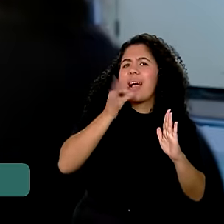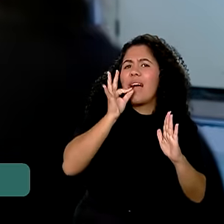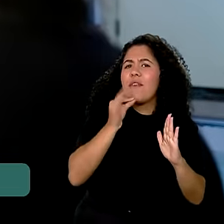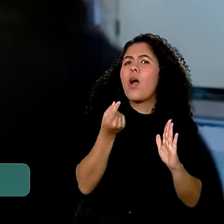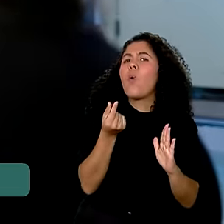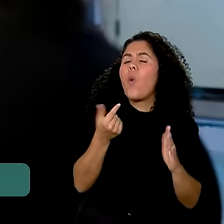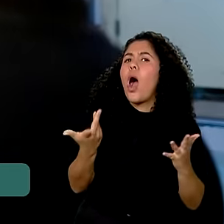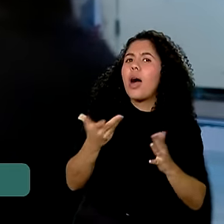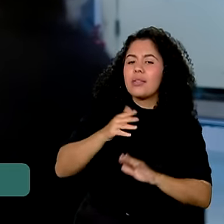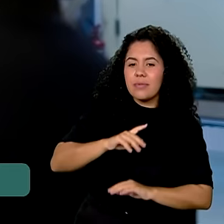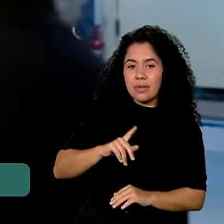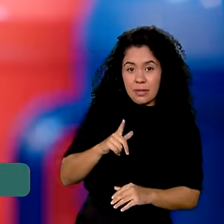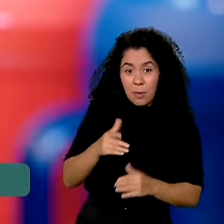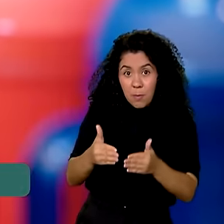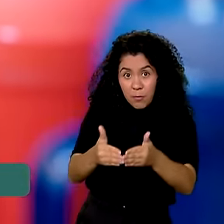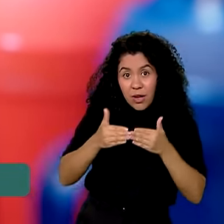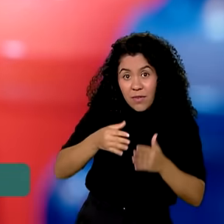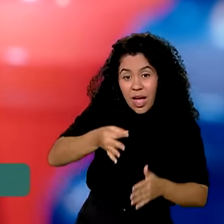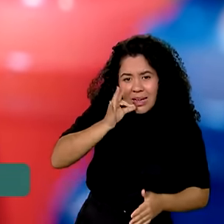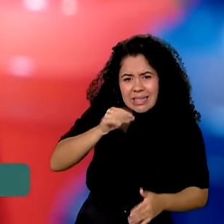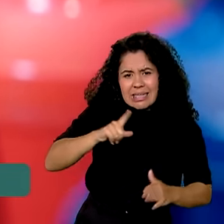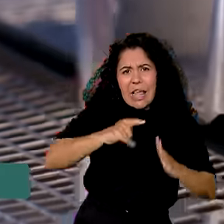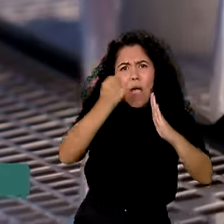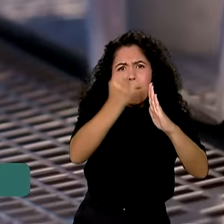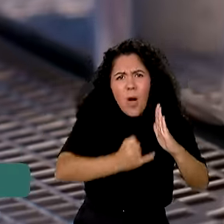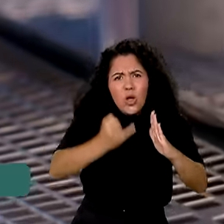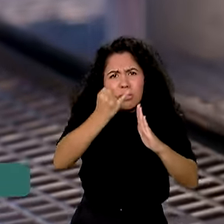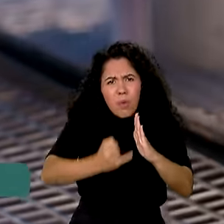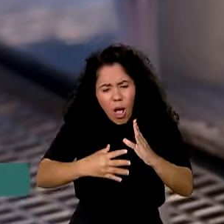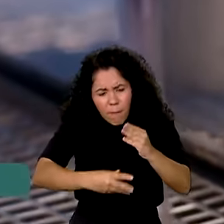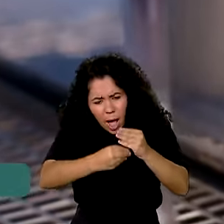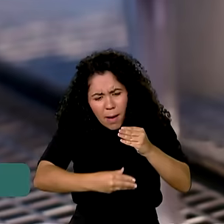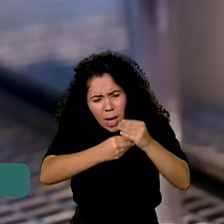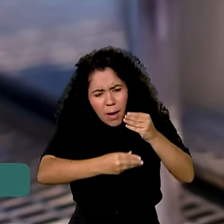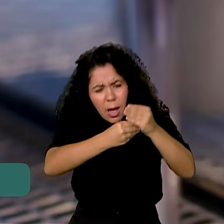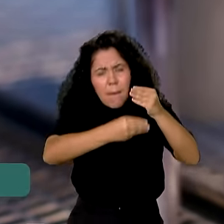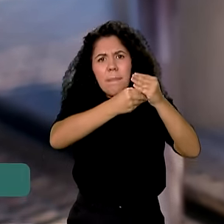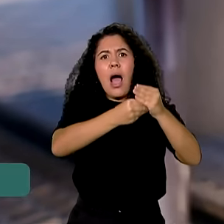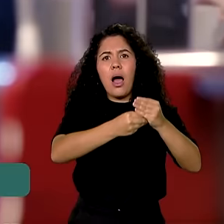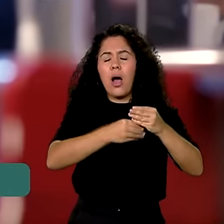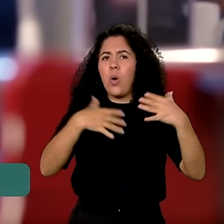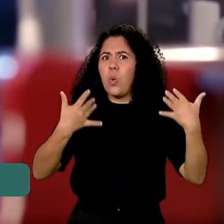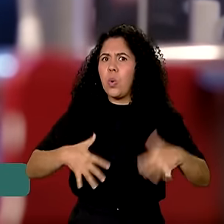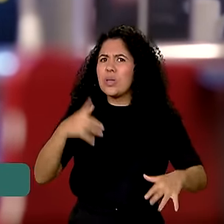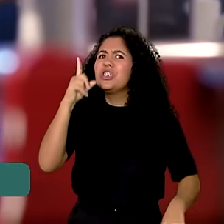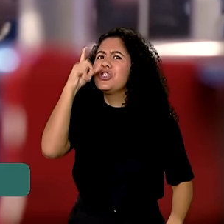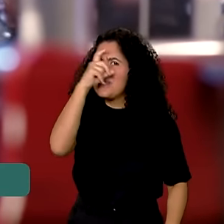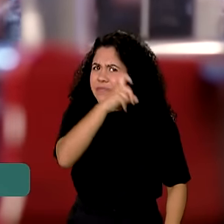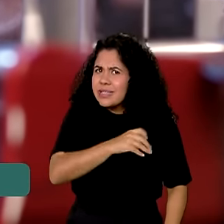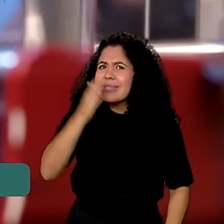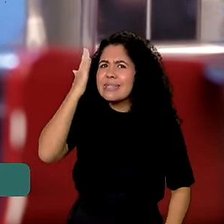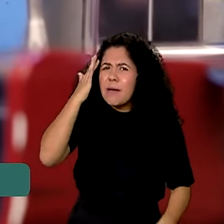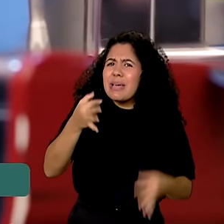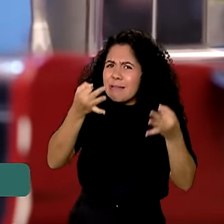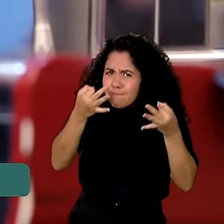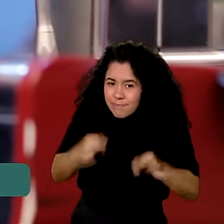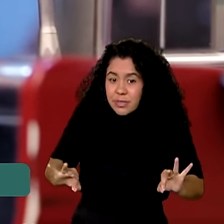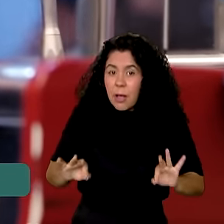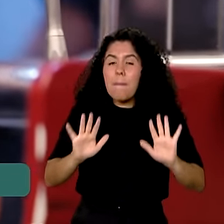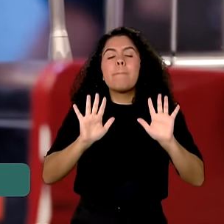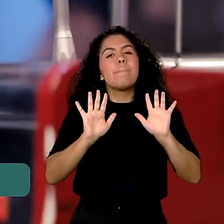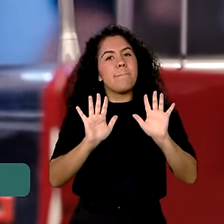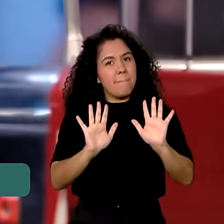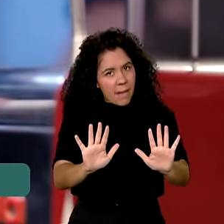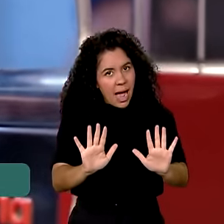Você me vê um expresso, por favor? São tantos impostos embutidos no preço final que fica difícil acompanhar. Mas foi